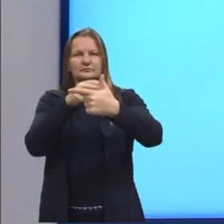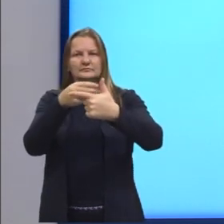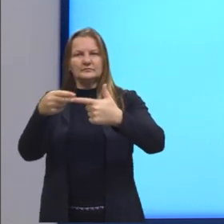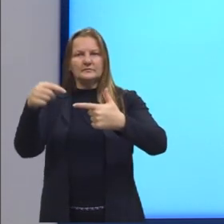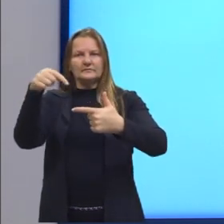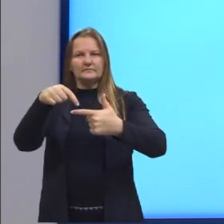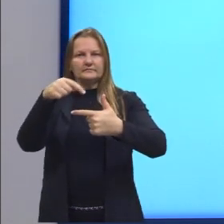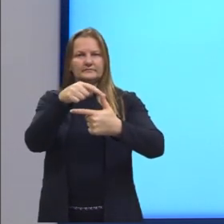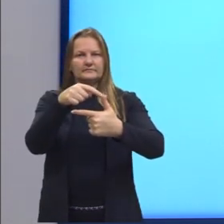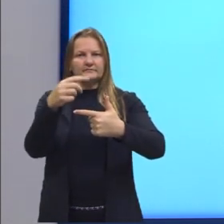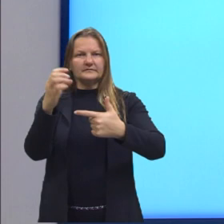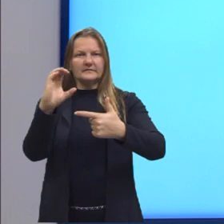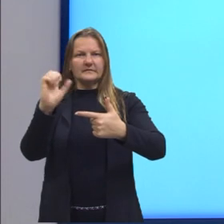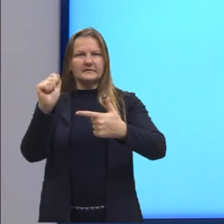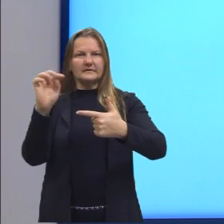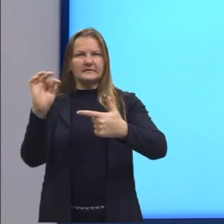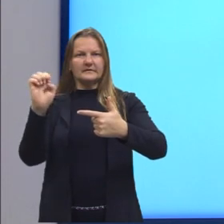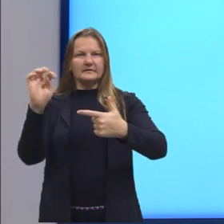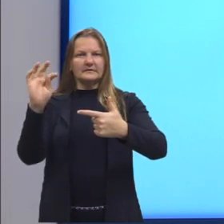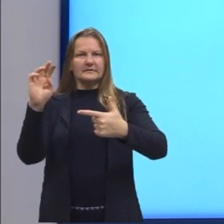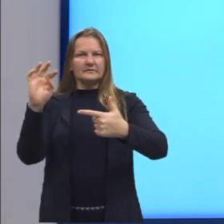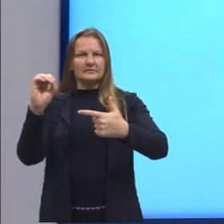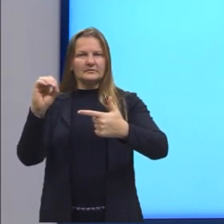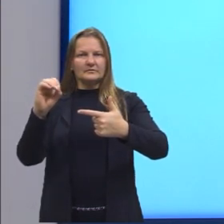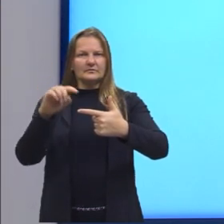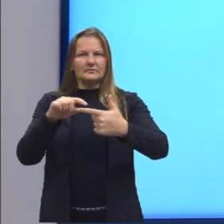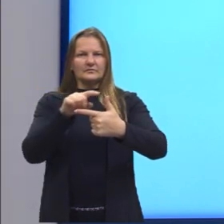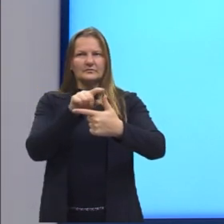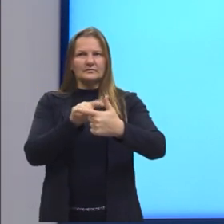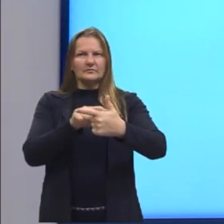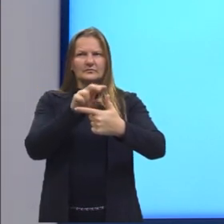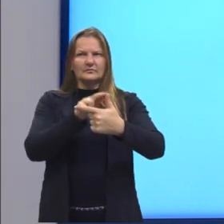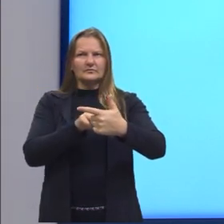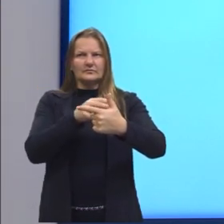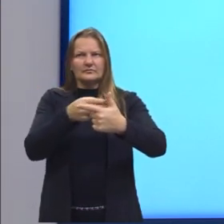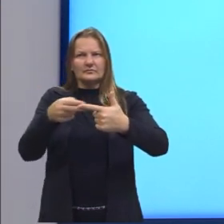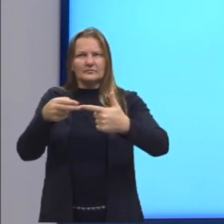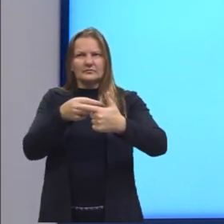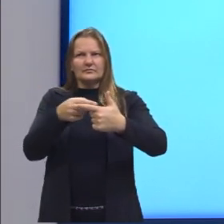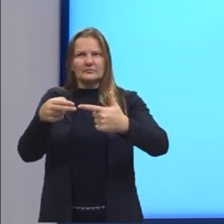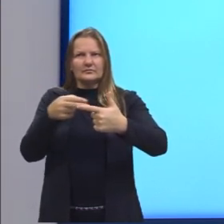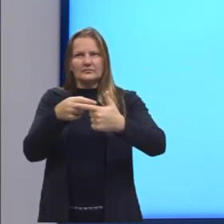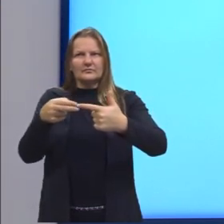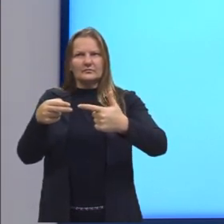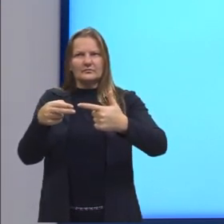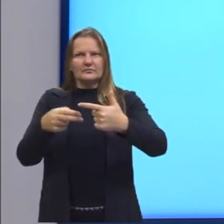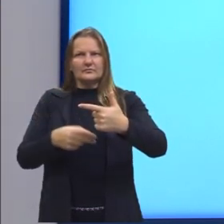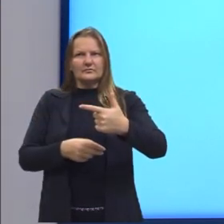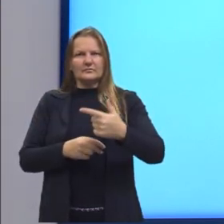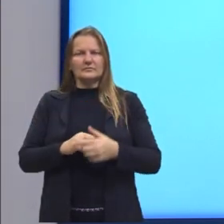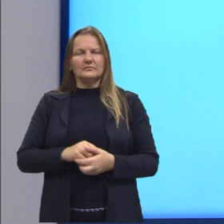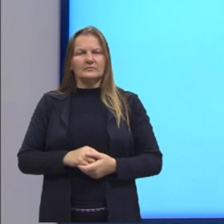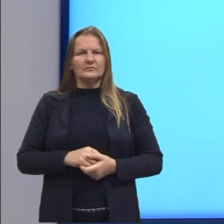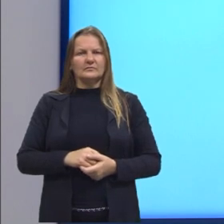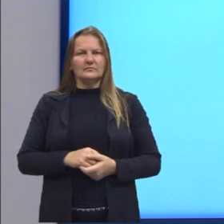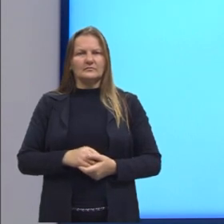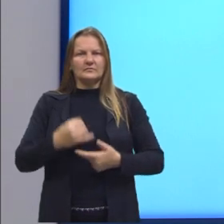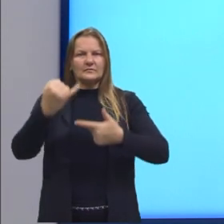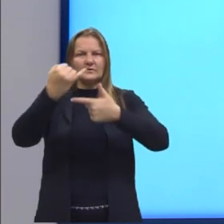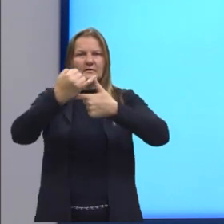Então, o cateto do triângulo médio é proporcional ao cateto do triângulo menor,